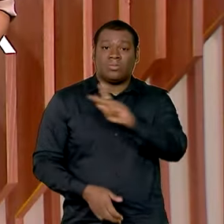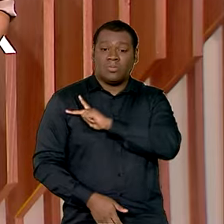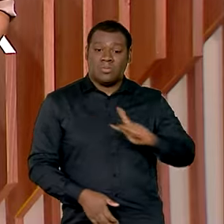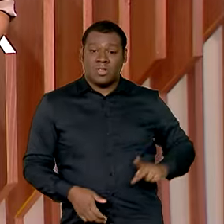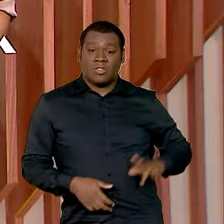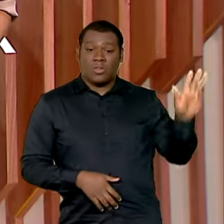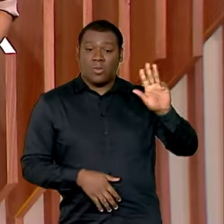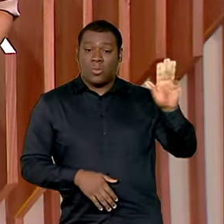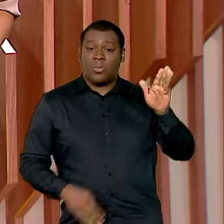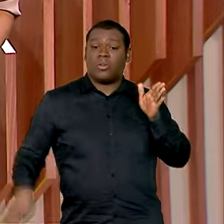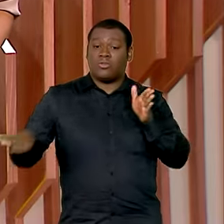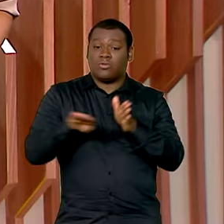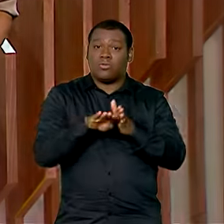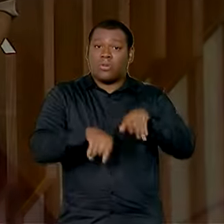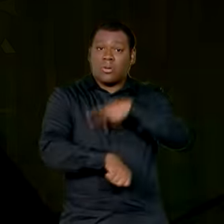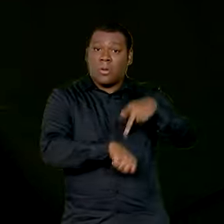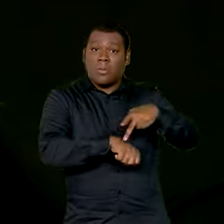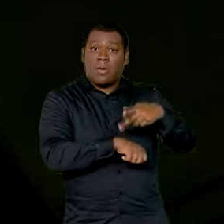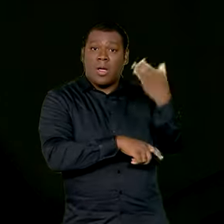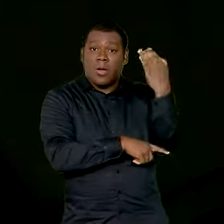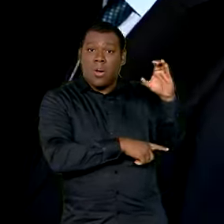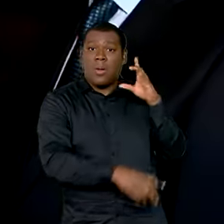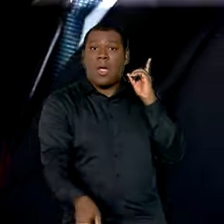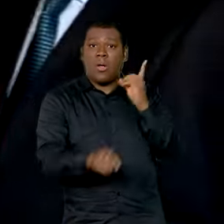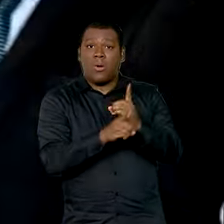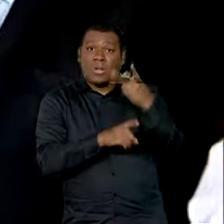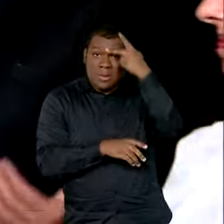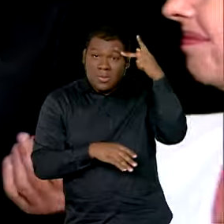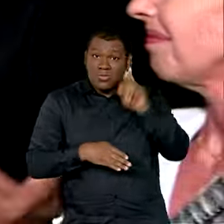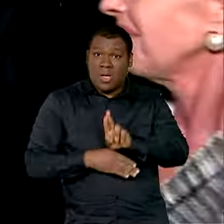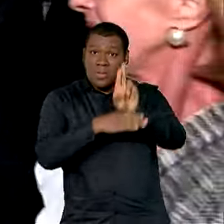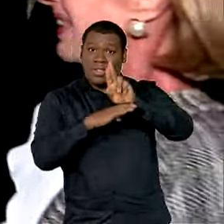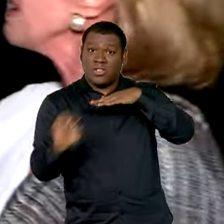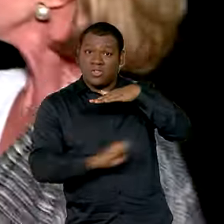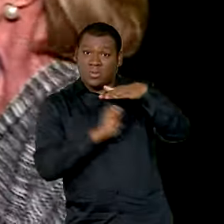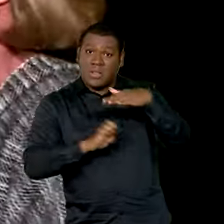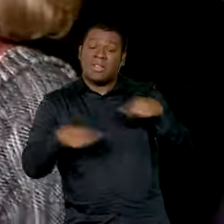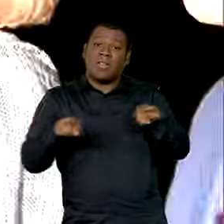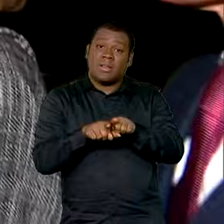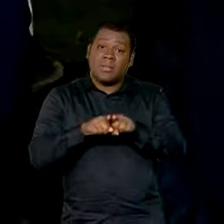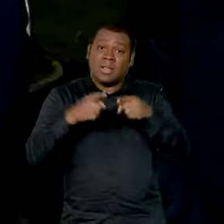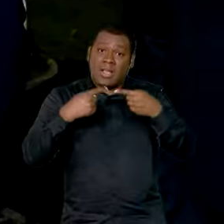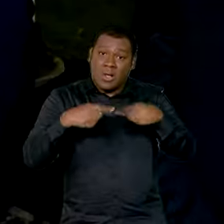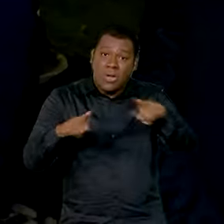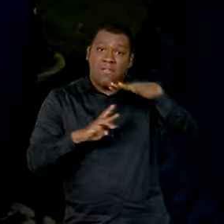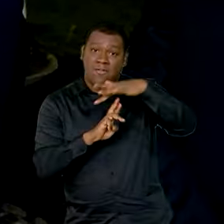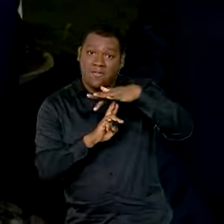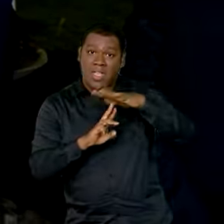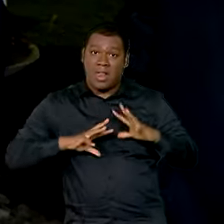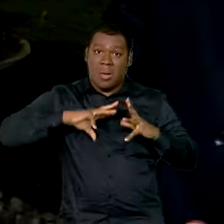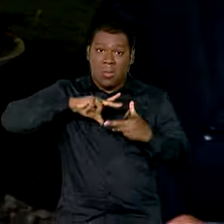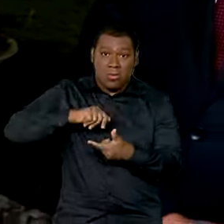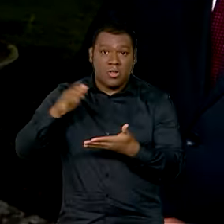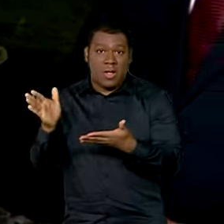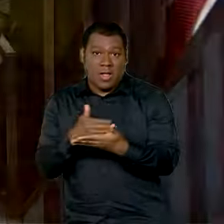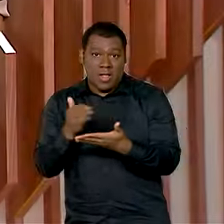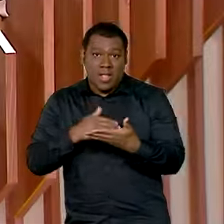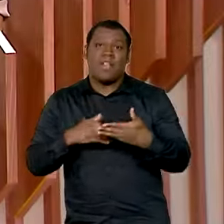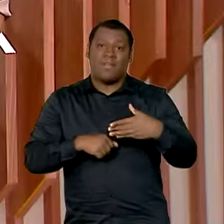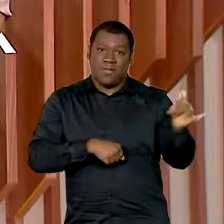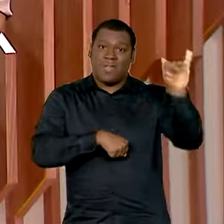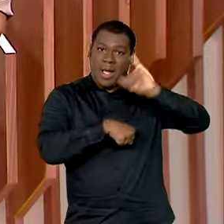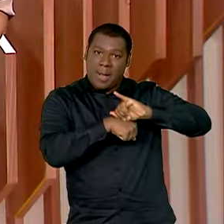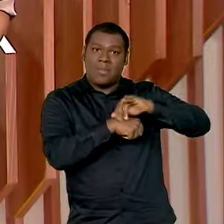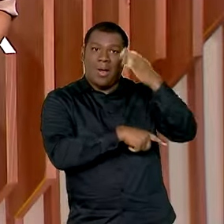Presidente Lula chega a Colômbia para encontro com empresários e inauguração da Feira Internacional do Livro de Bogotá.